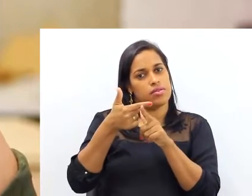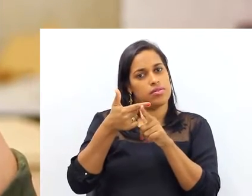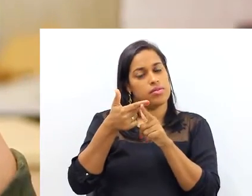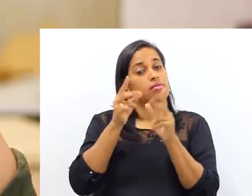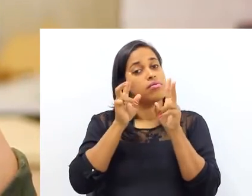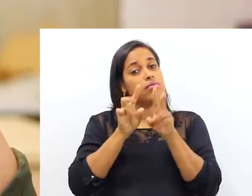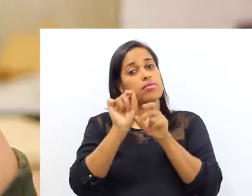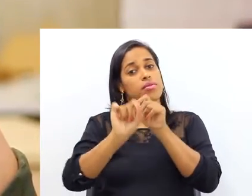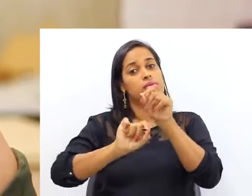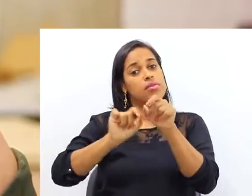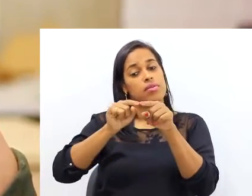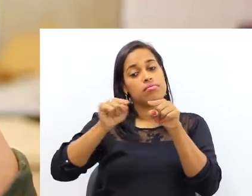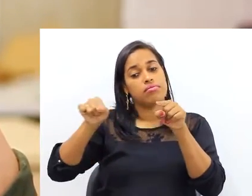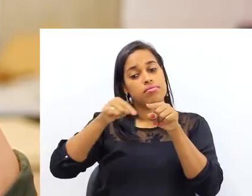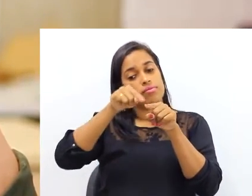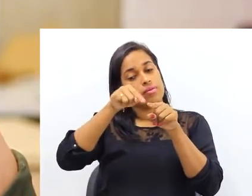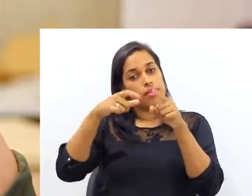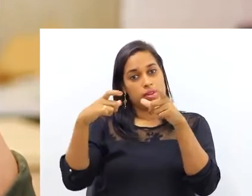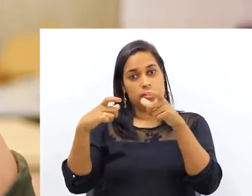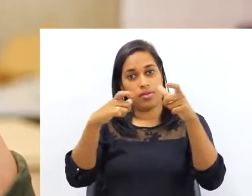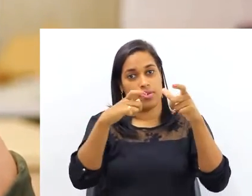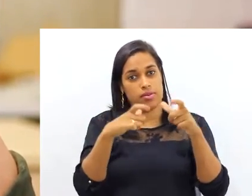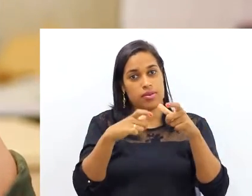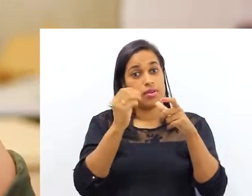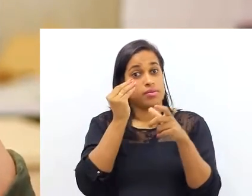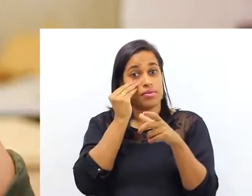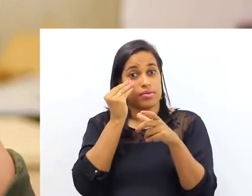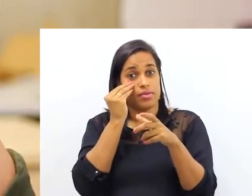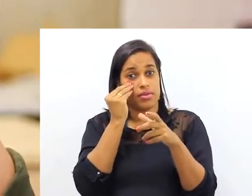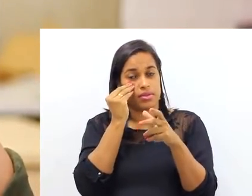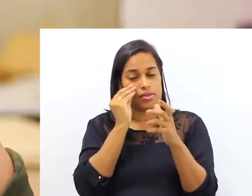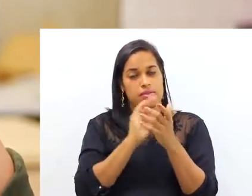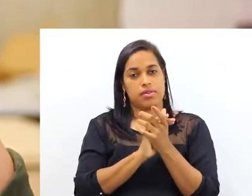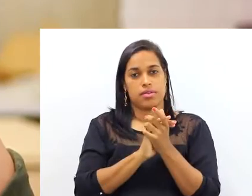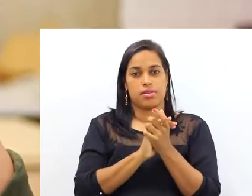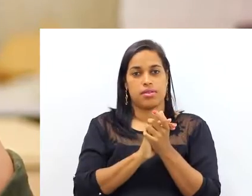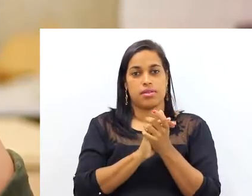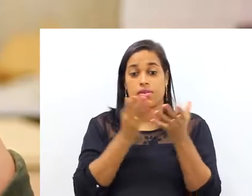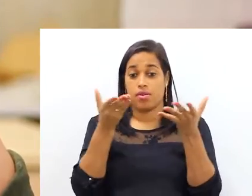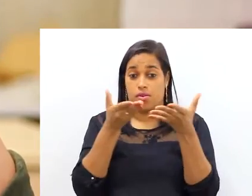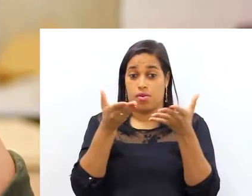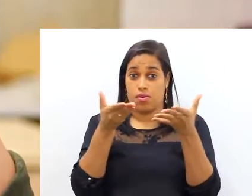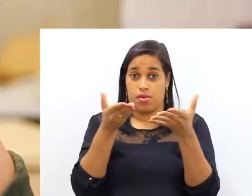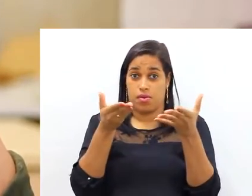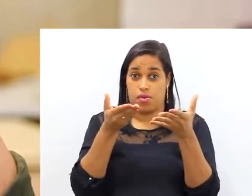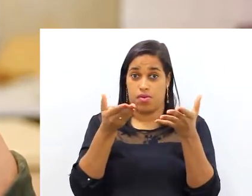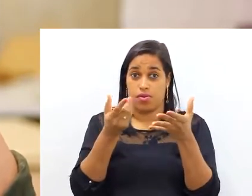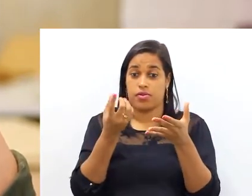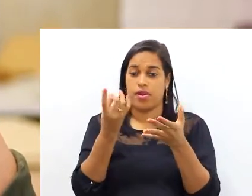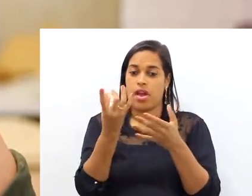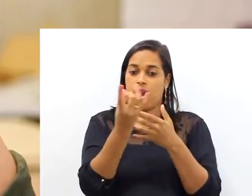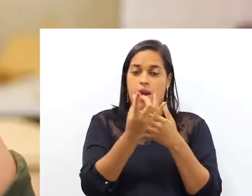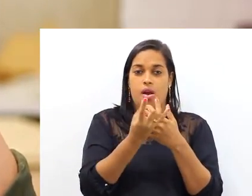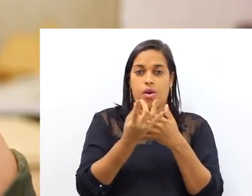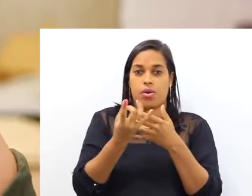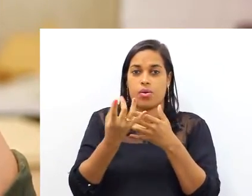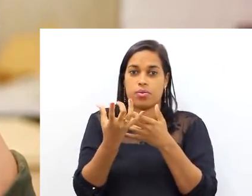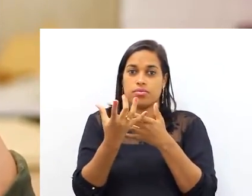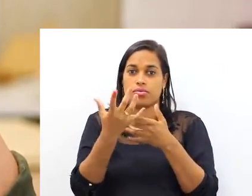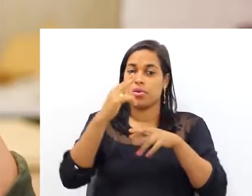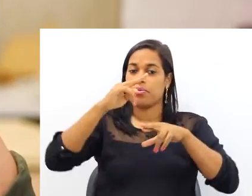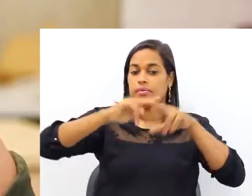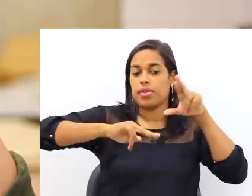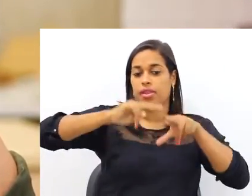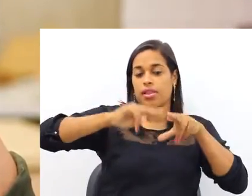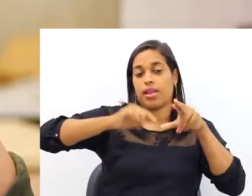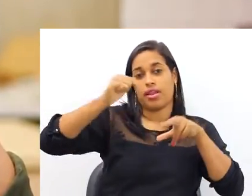2 viu o traçado do ambiente em perspectiva. Hoje a gente vai posicionar alguns mobiliários